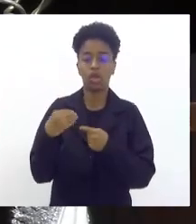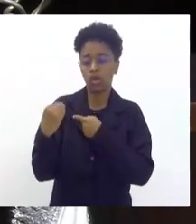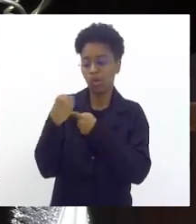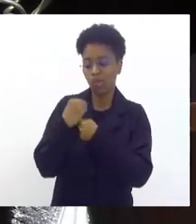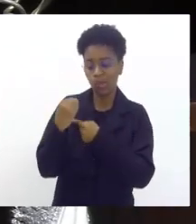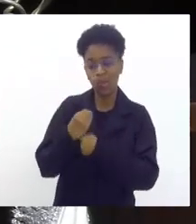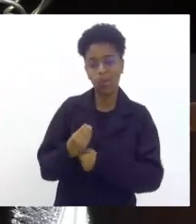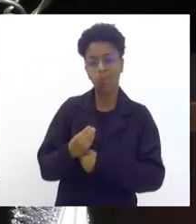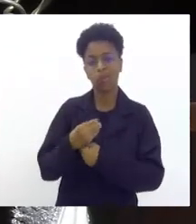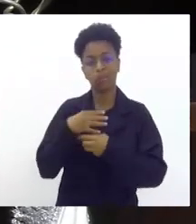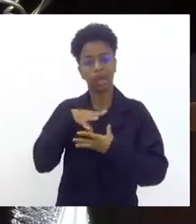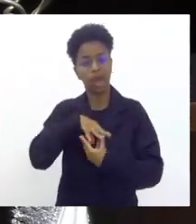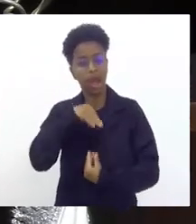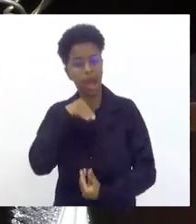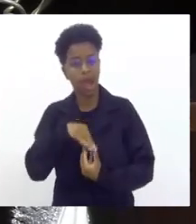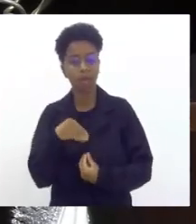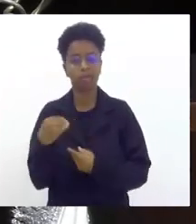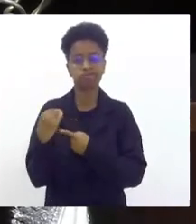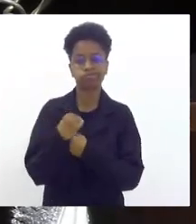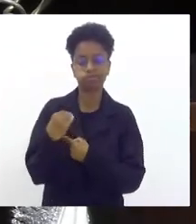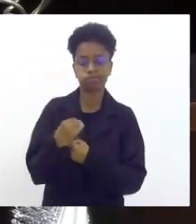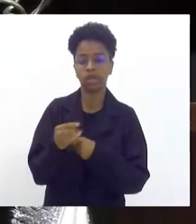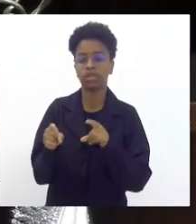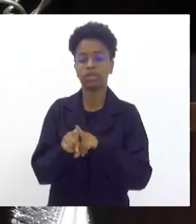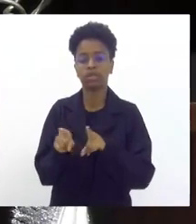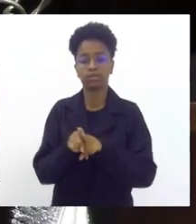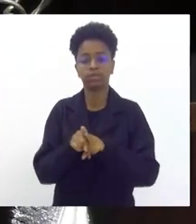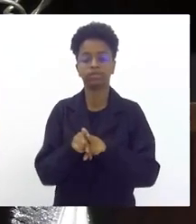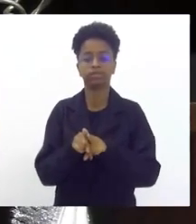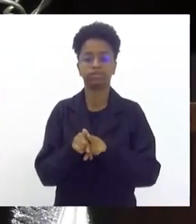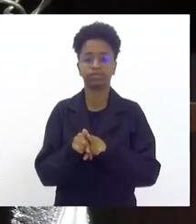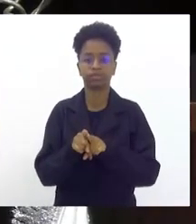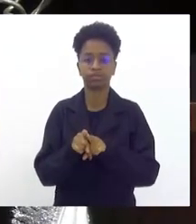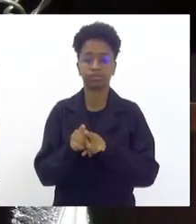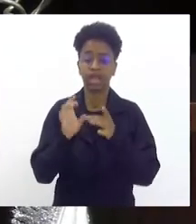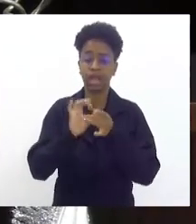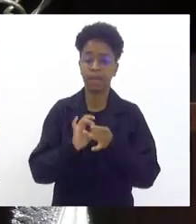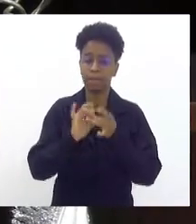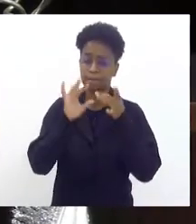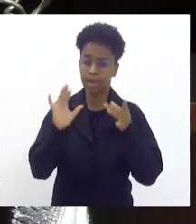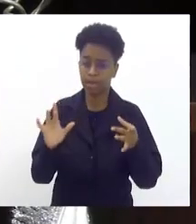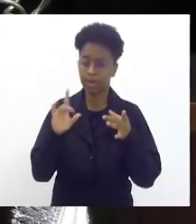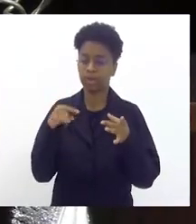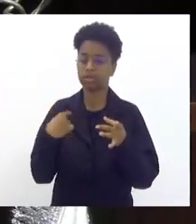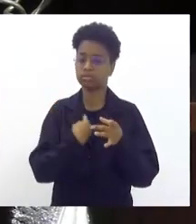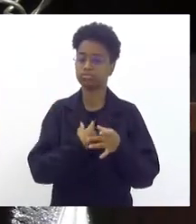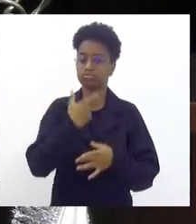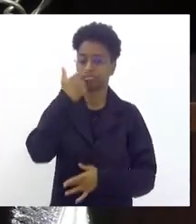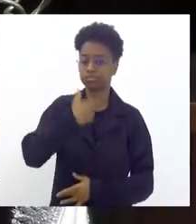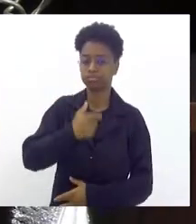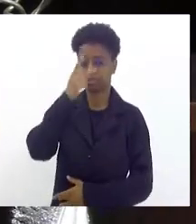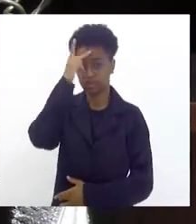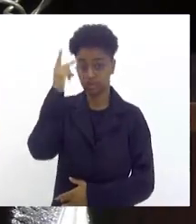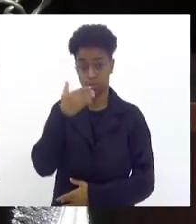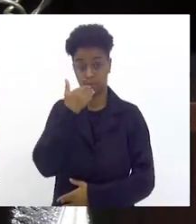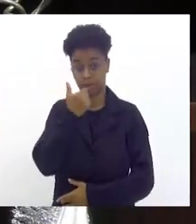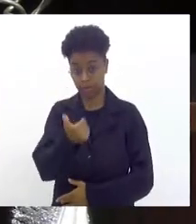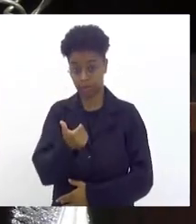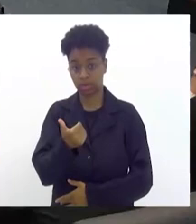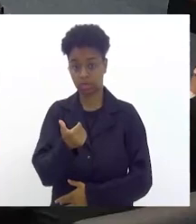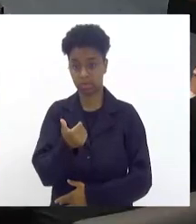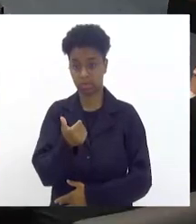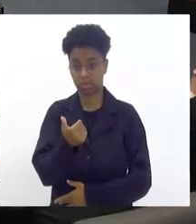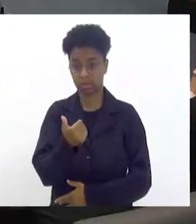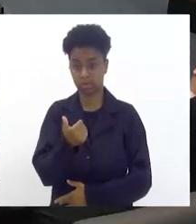cuida da nossa alma nos leva nos permite sermos pessoas melhores desculpa